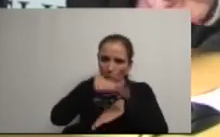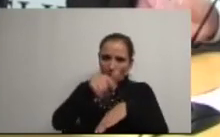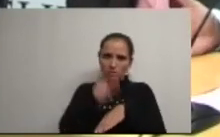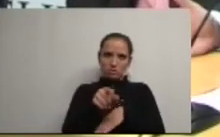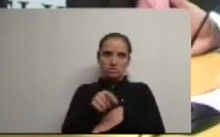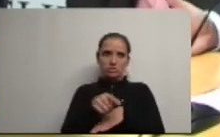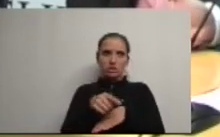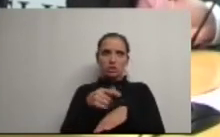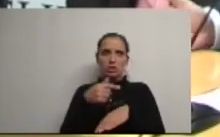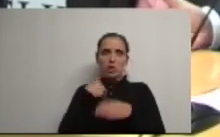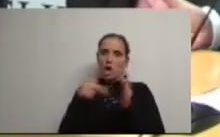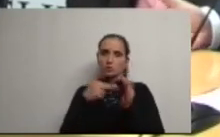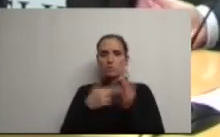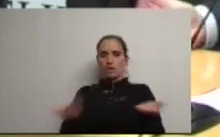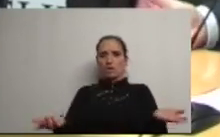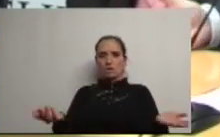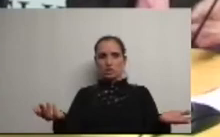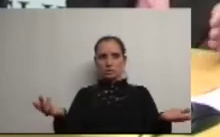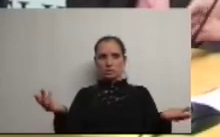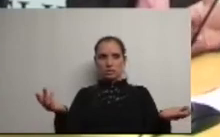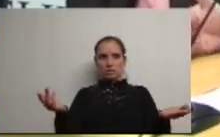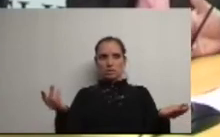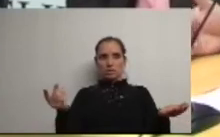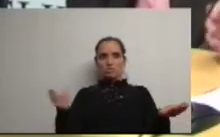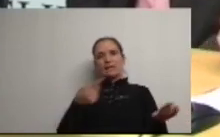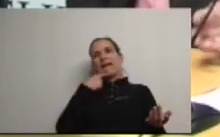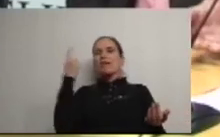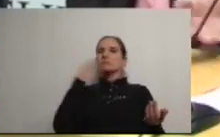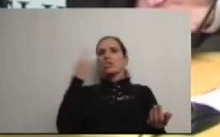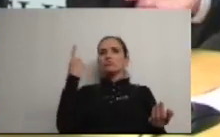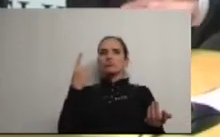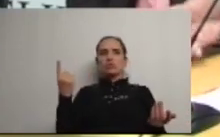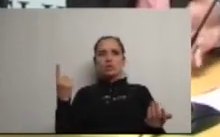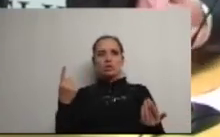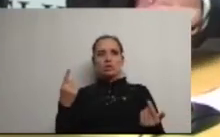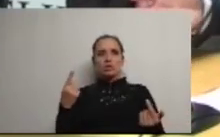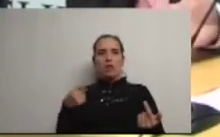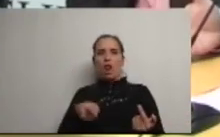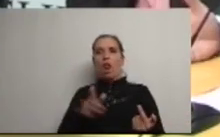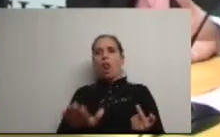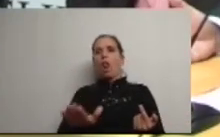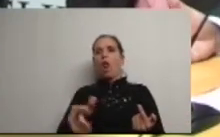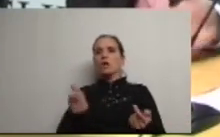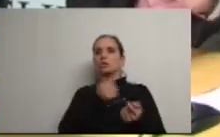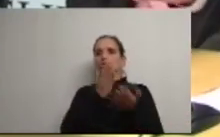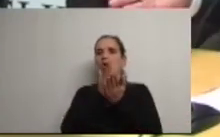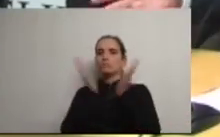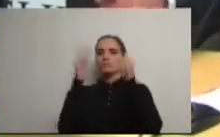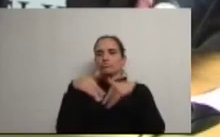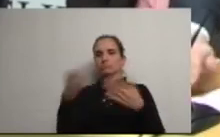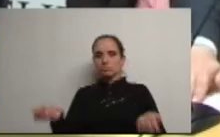estou à espera agora não me venha queixar que está lá tem a escola desmoronada